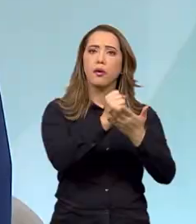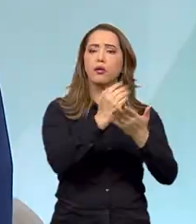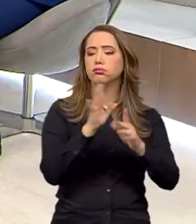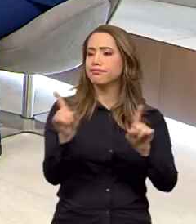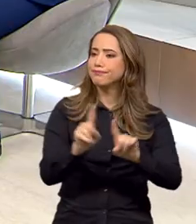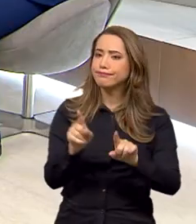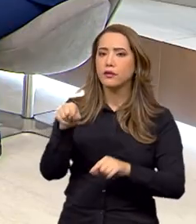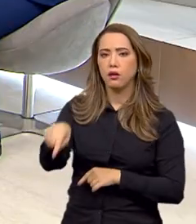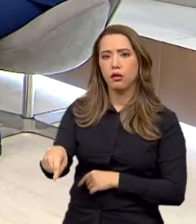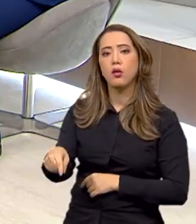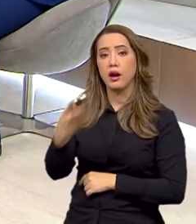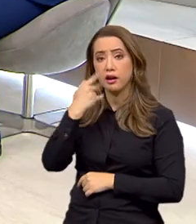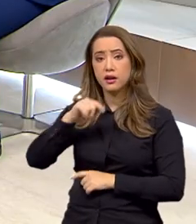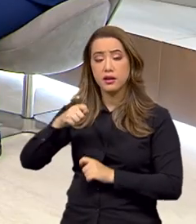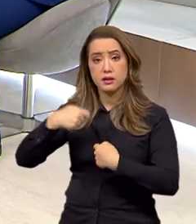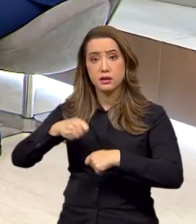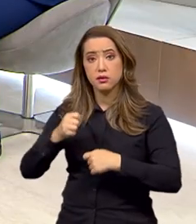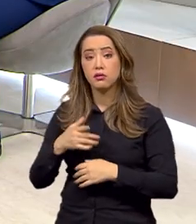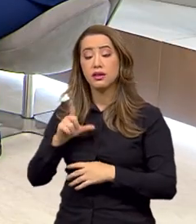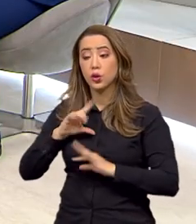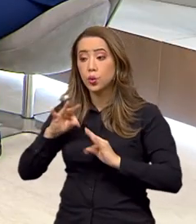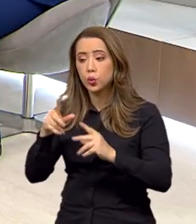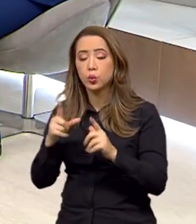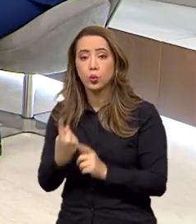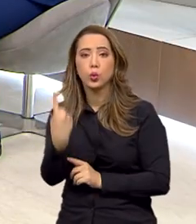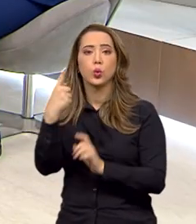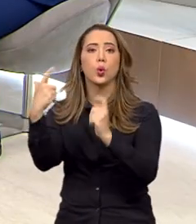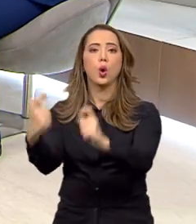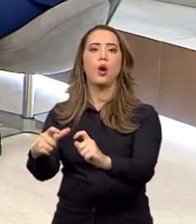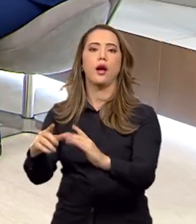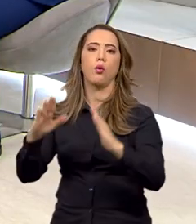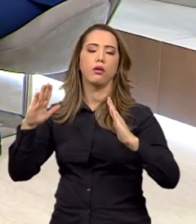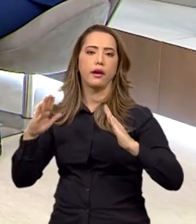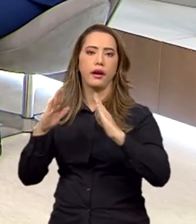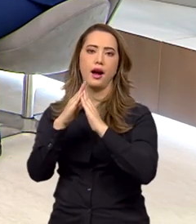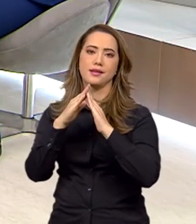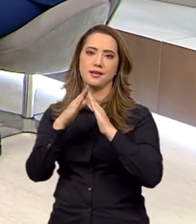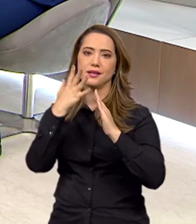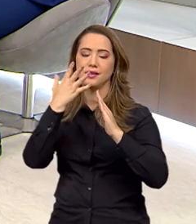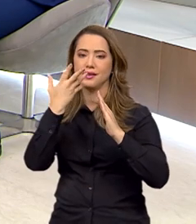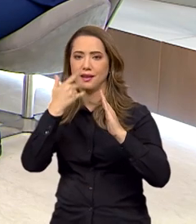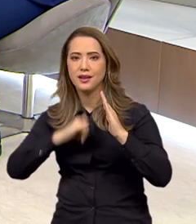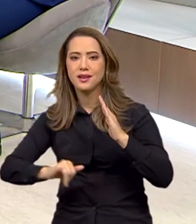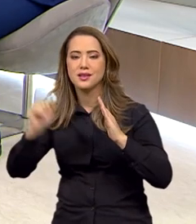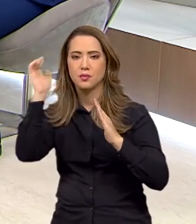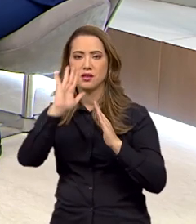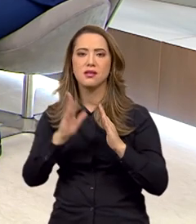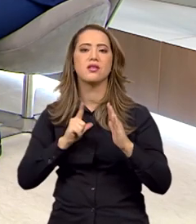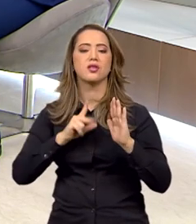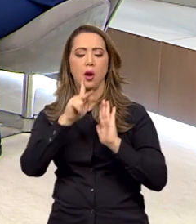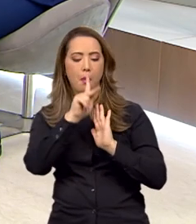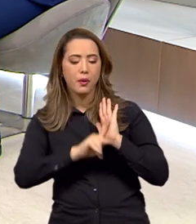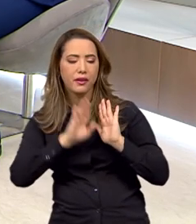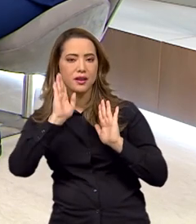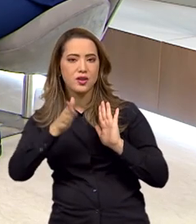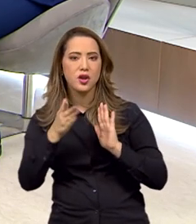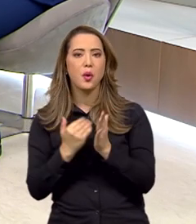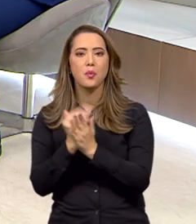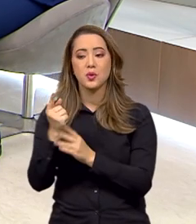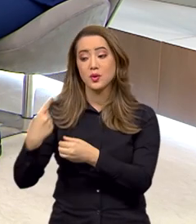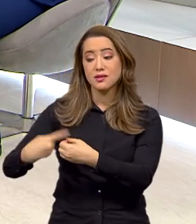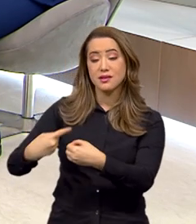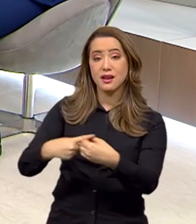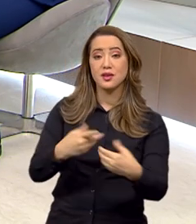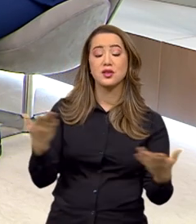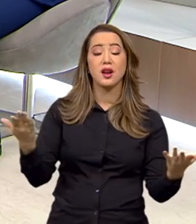que vai congregar os serviços de atendimento. Isso já está normatizado em portaria, a gente já começou a implementar em alguns municípios